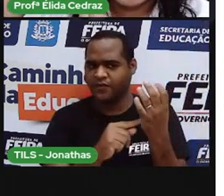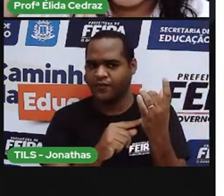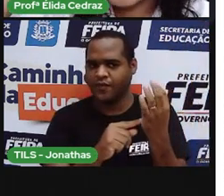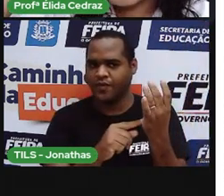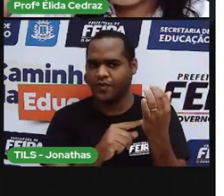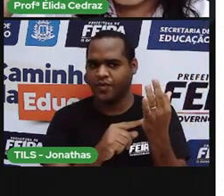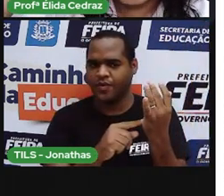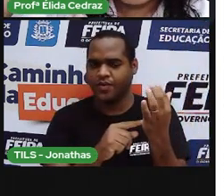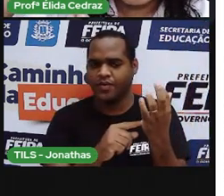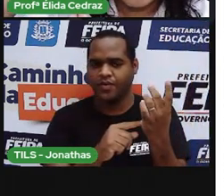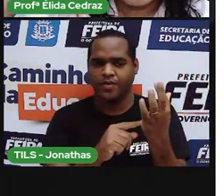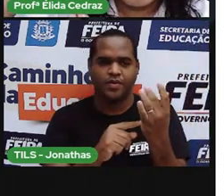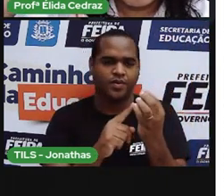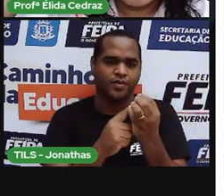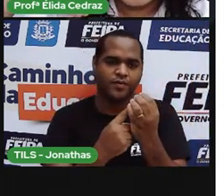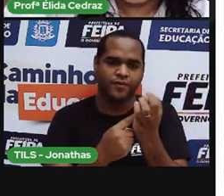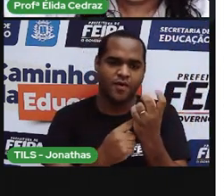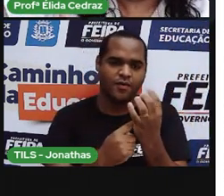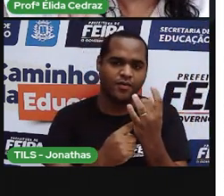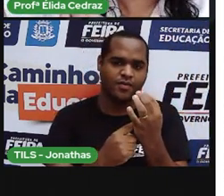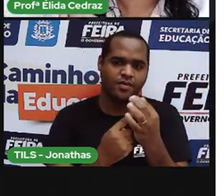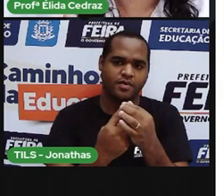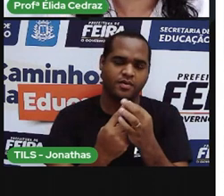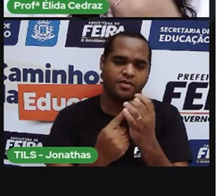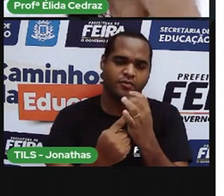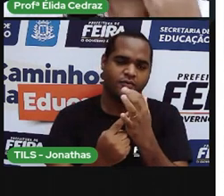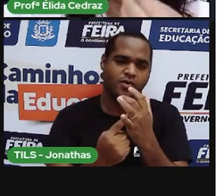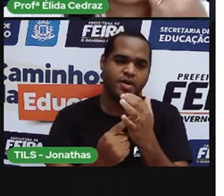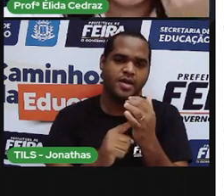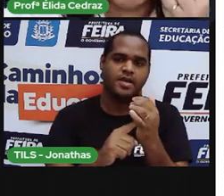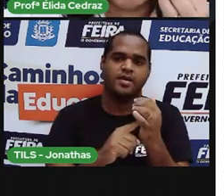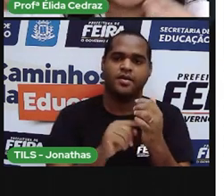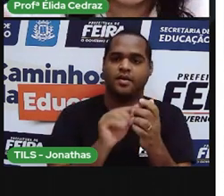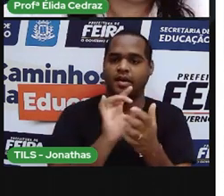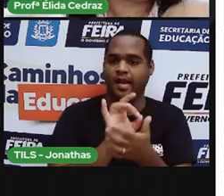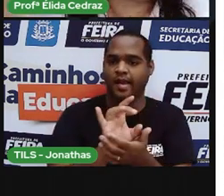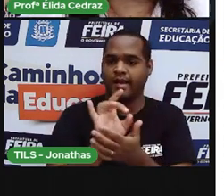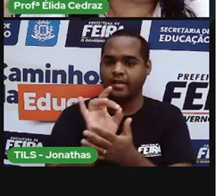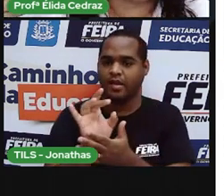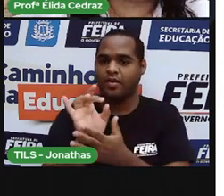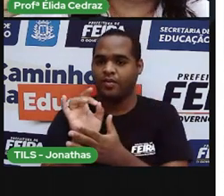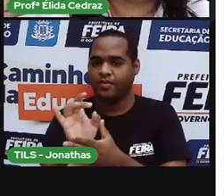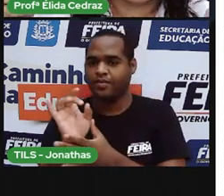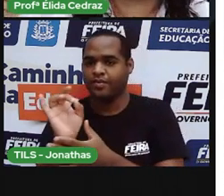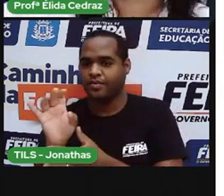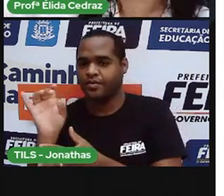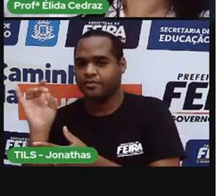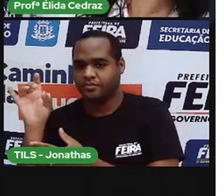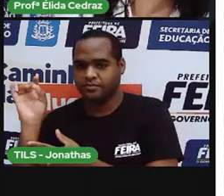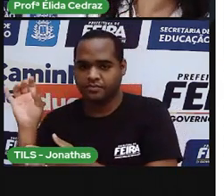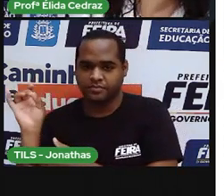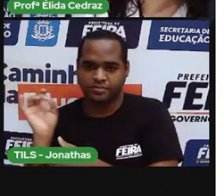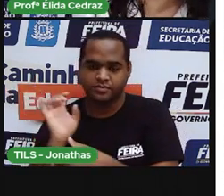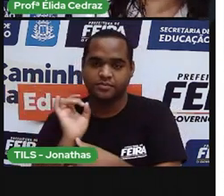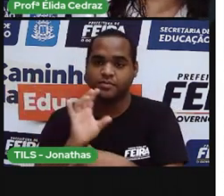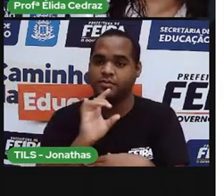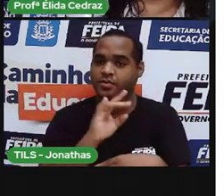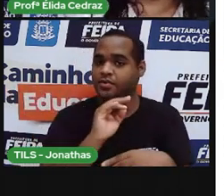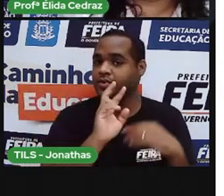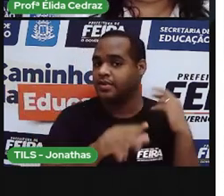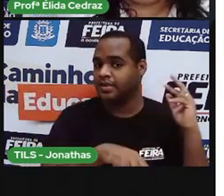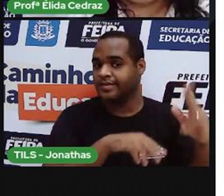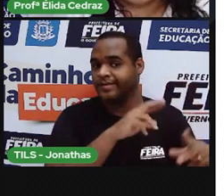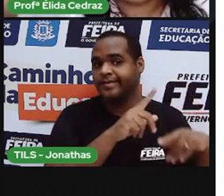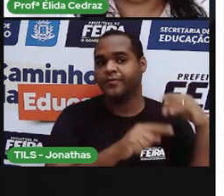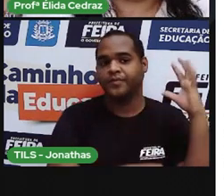polo, um tubo na ponta e ele saia de poste em poste em toda a cidade, acendendo